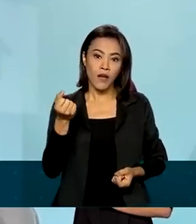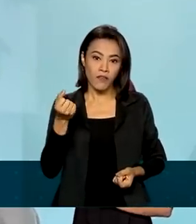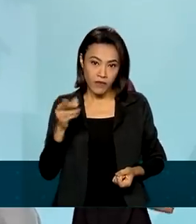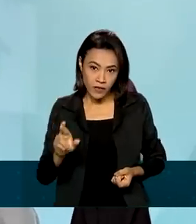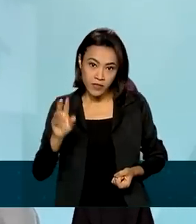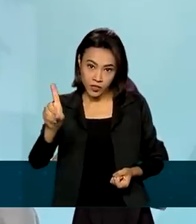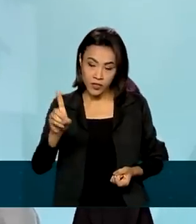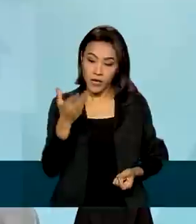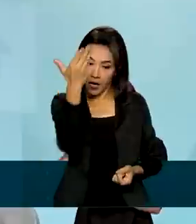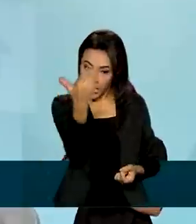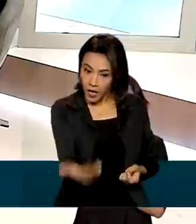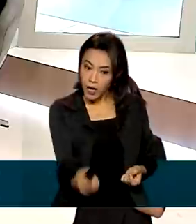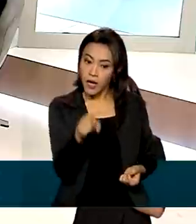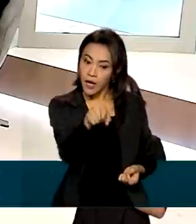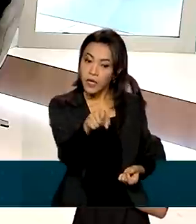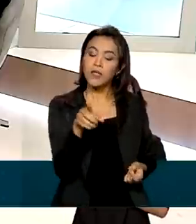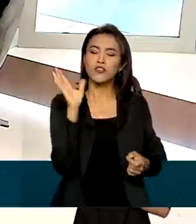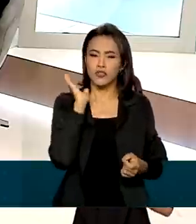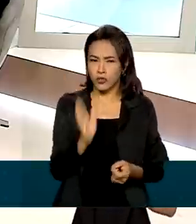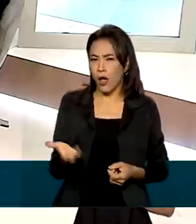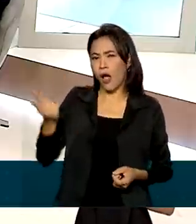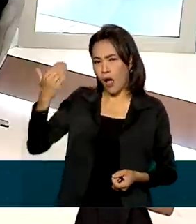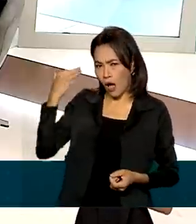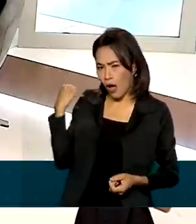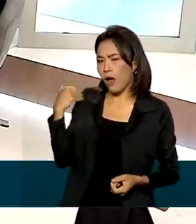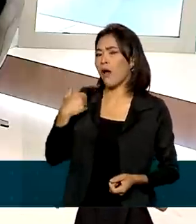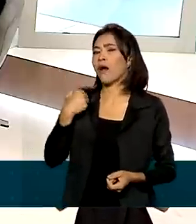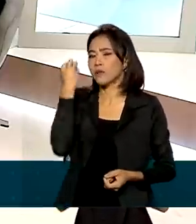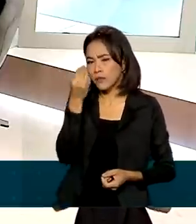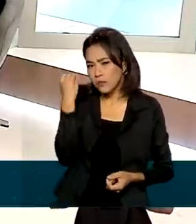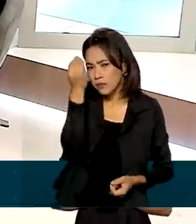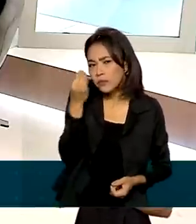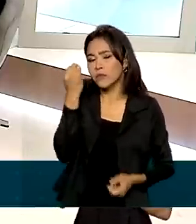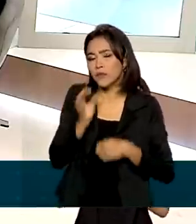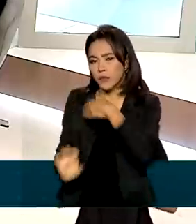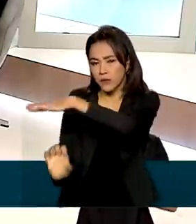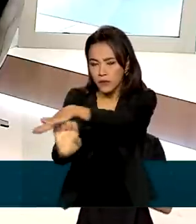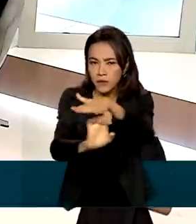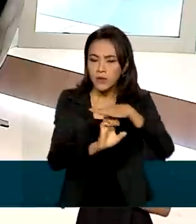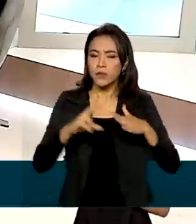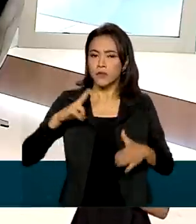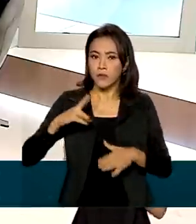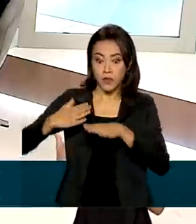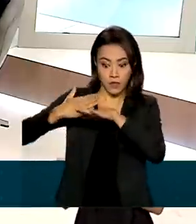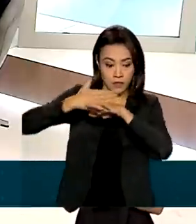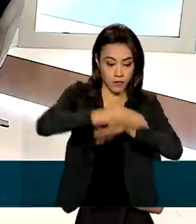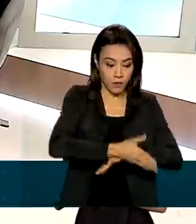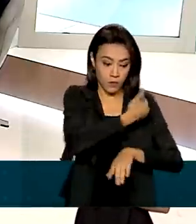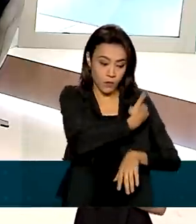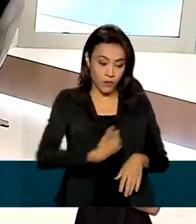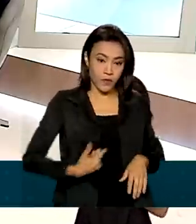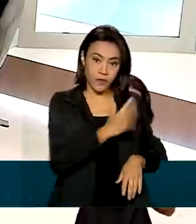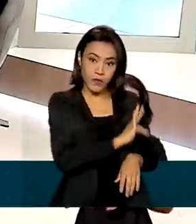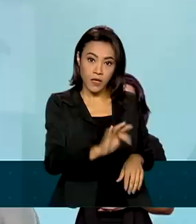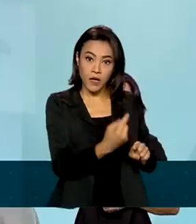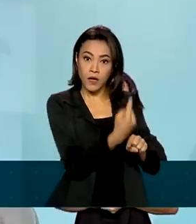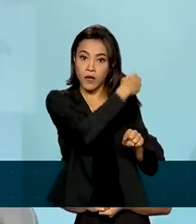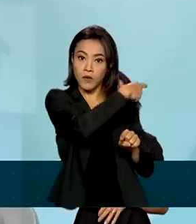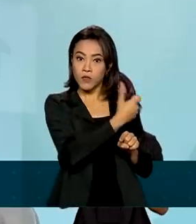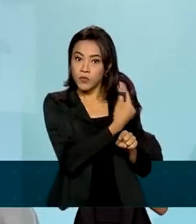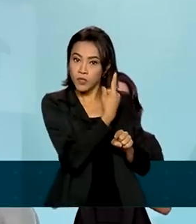Caio Mário Paes de Andrade já atuou na iniciativa privada e entrou no governo federal em 2019.